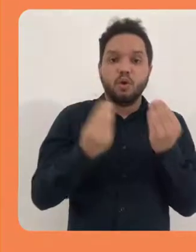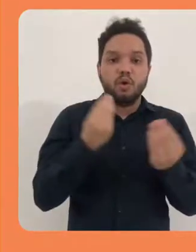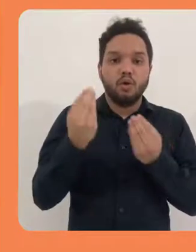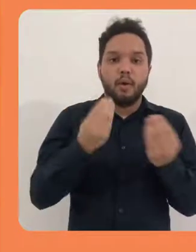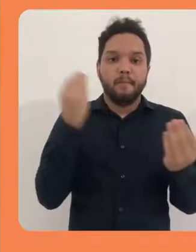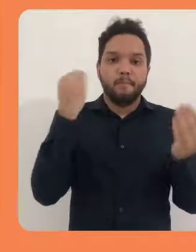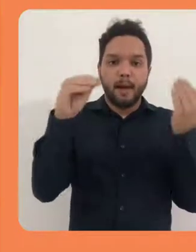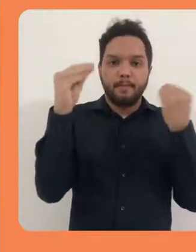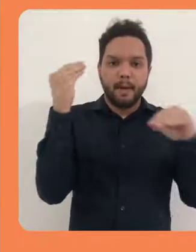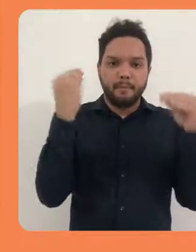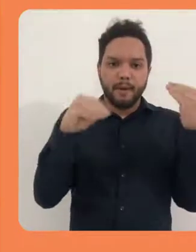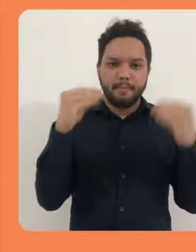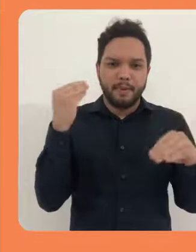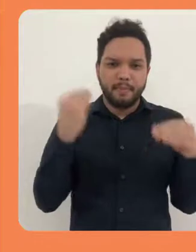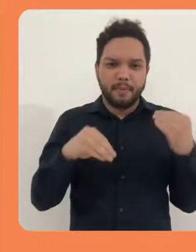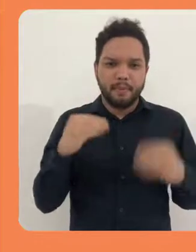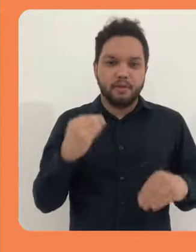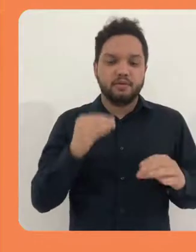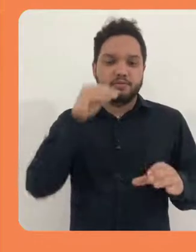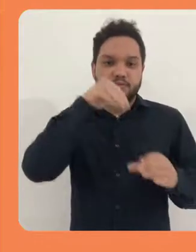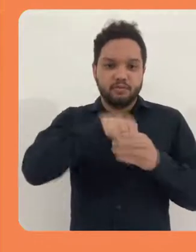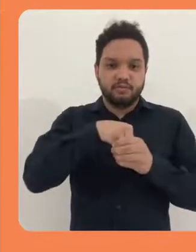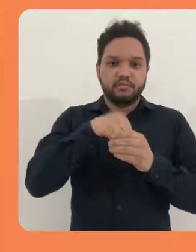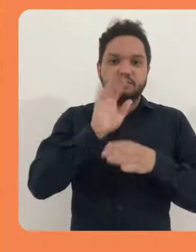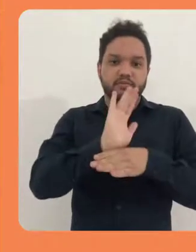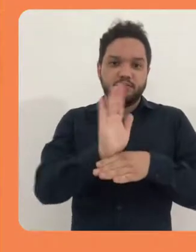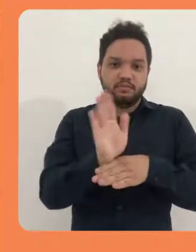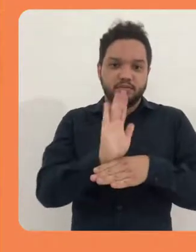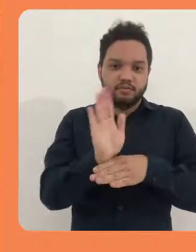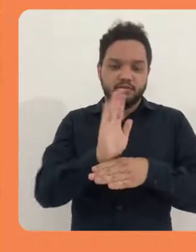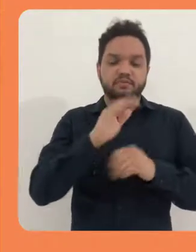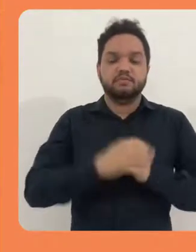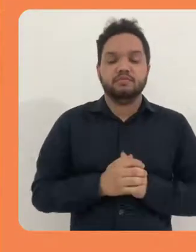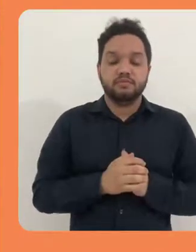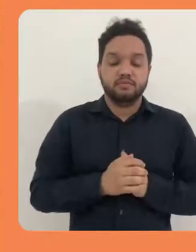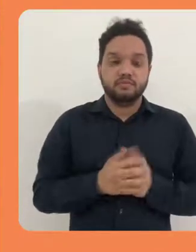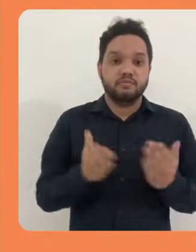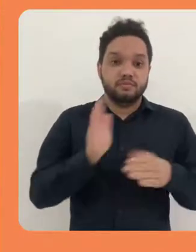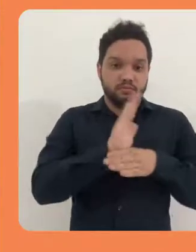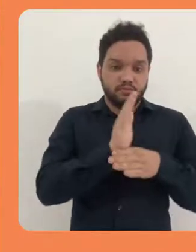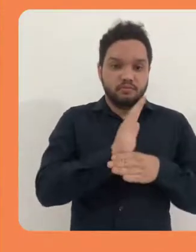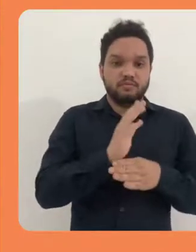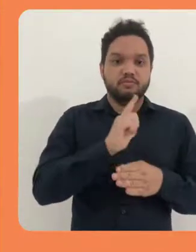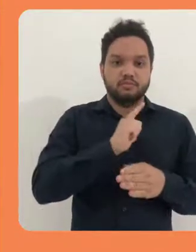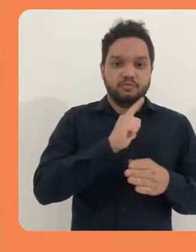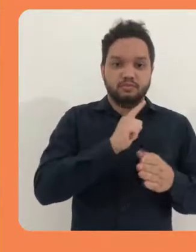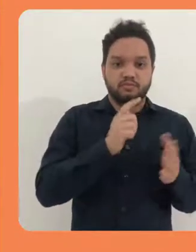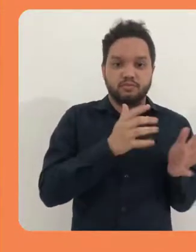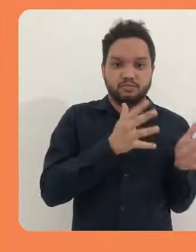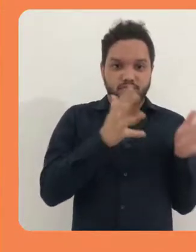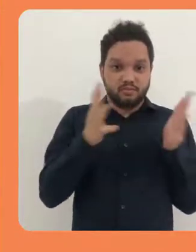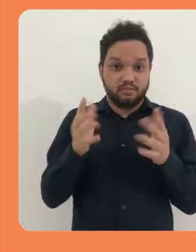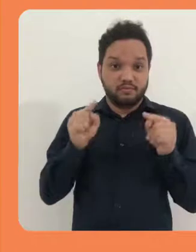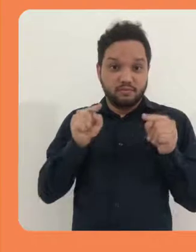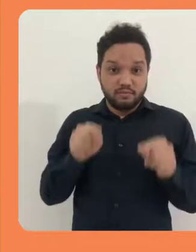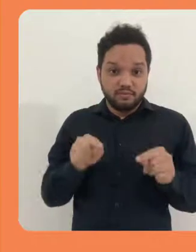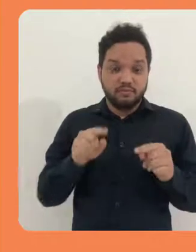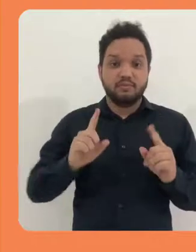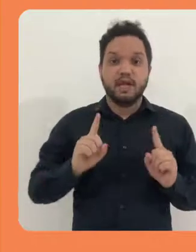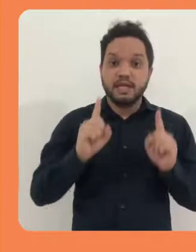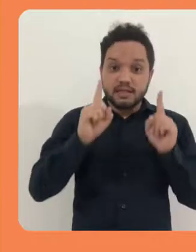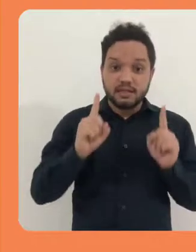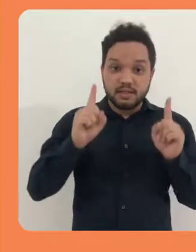incluímos o nosso vídeo e agora então vamos aprender a interagir, adicionar interações